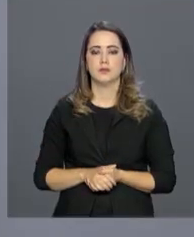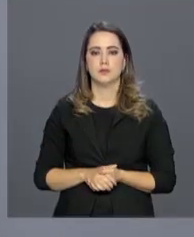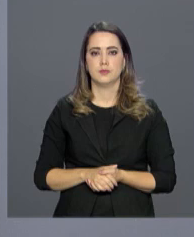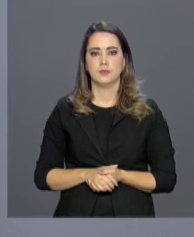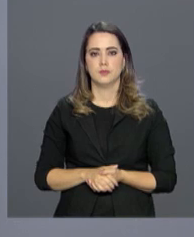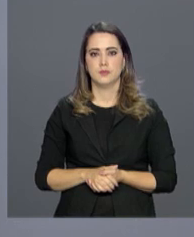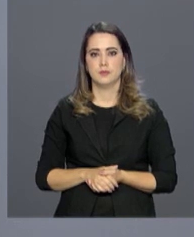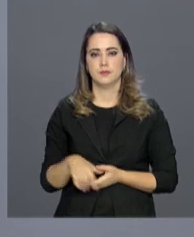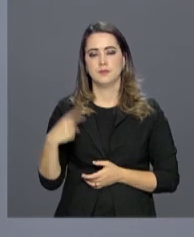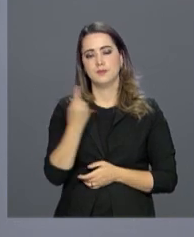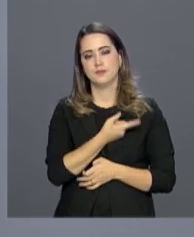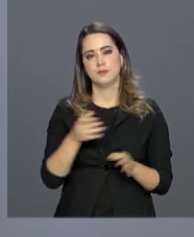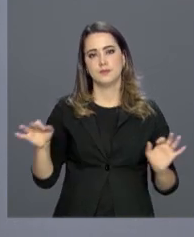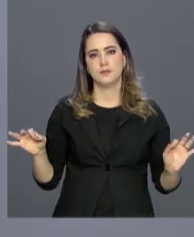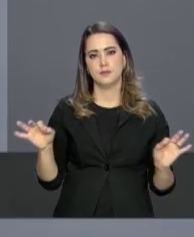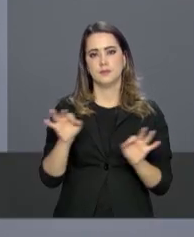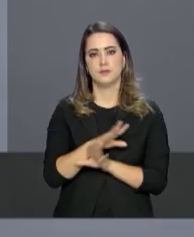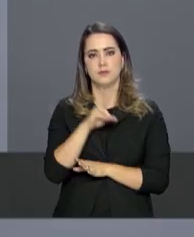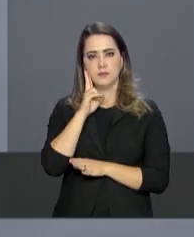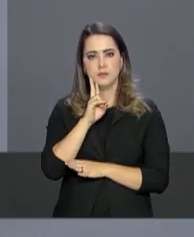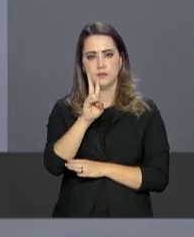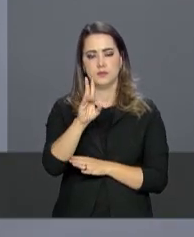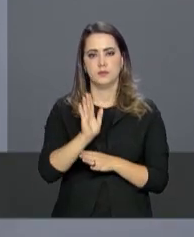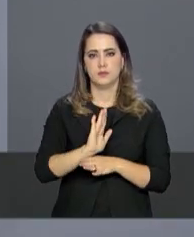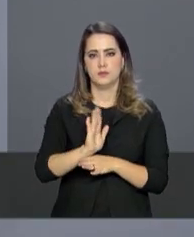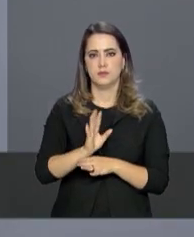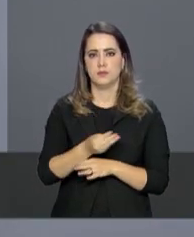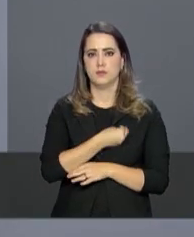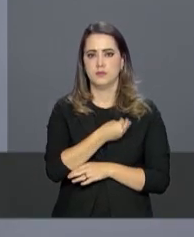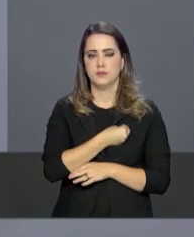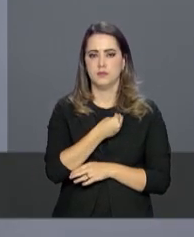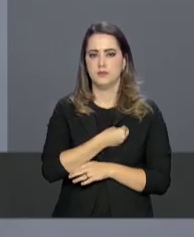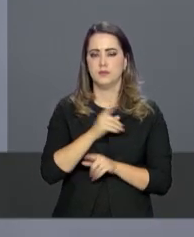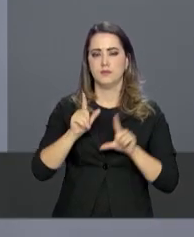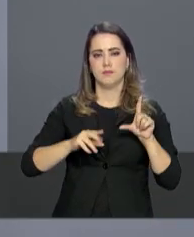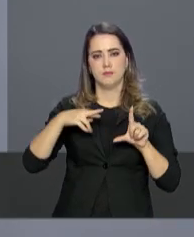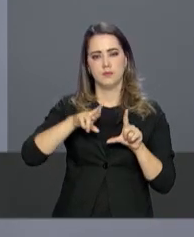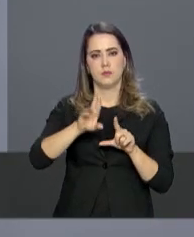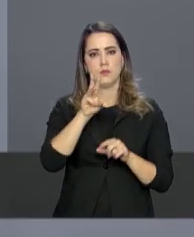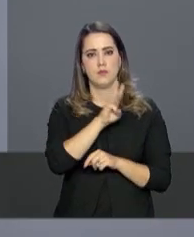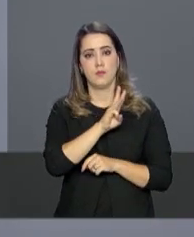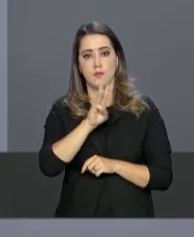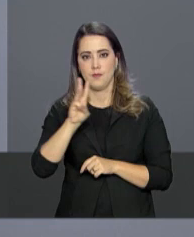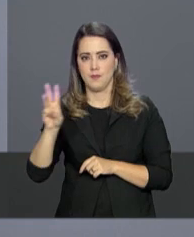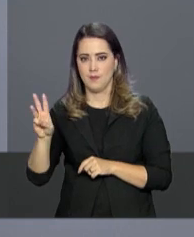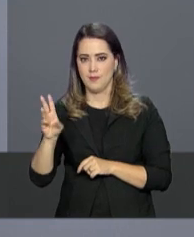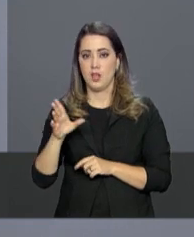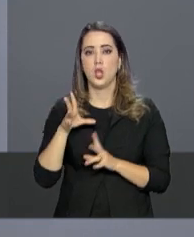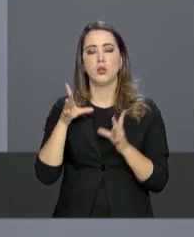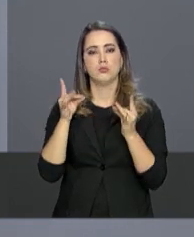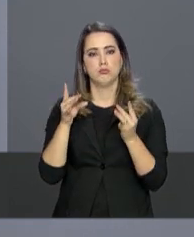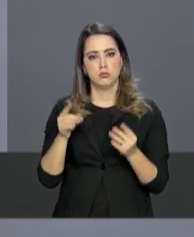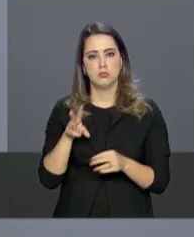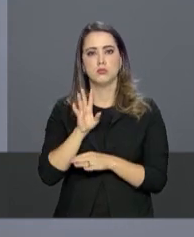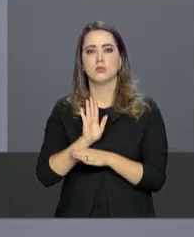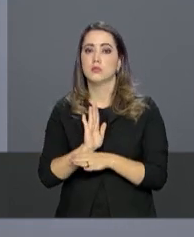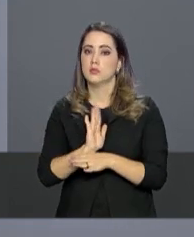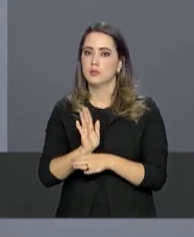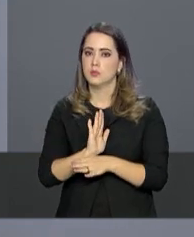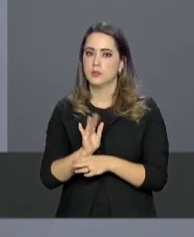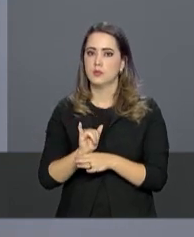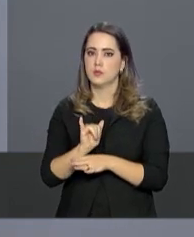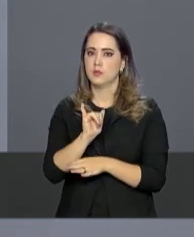E a gente fica por aqui. Você pode acompanhar a programação ao vivo da NBR pelo site. E todas as reportagens estão